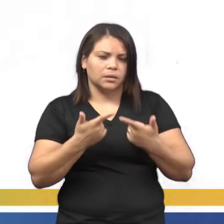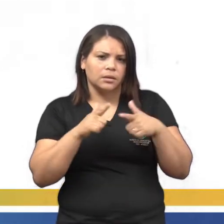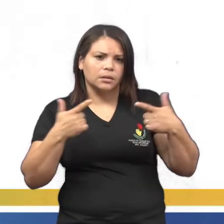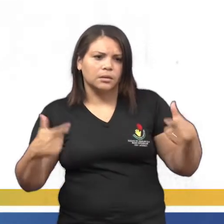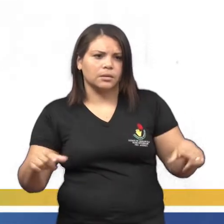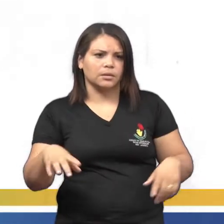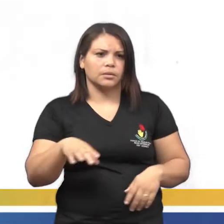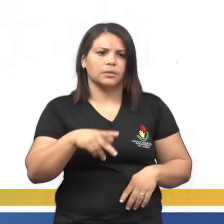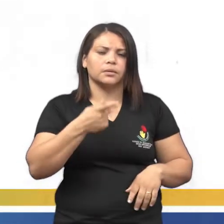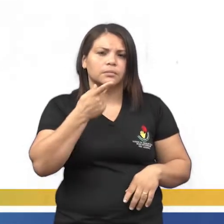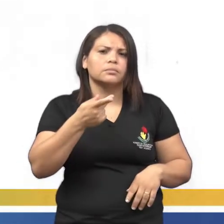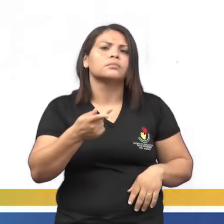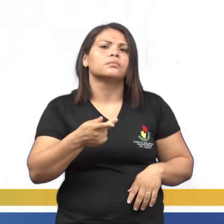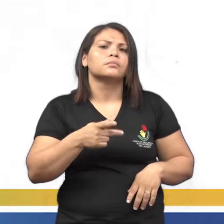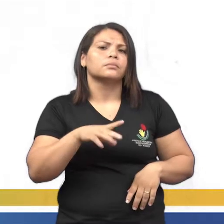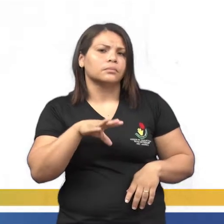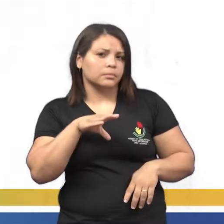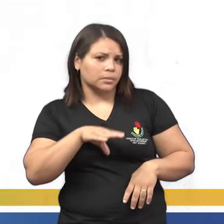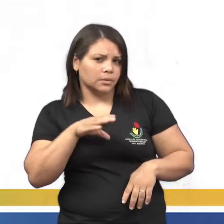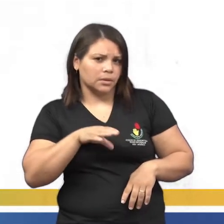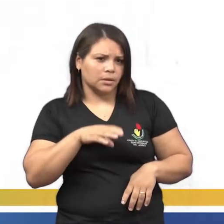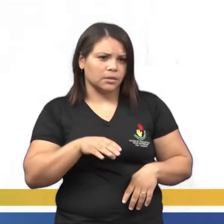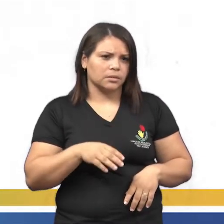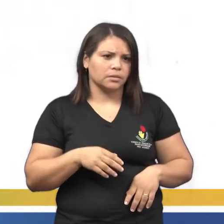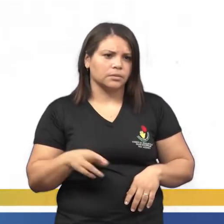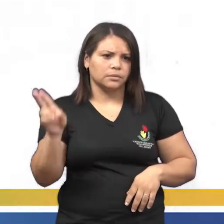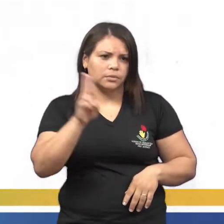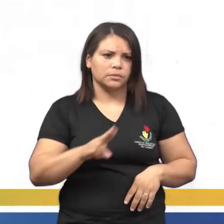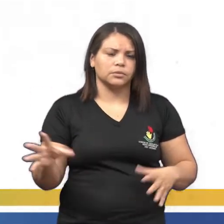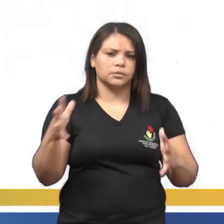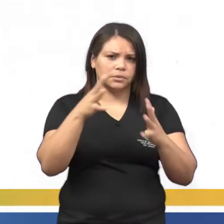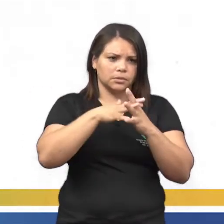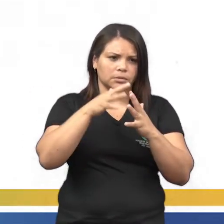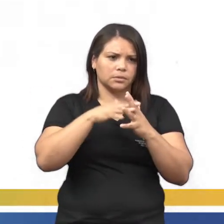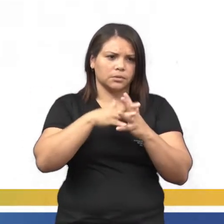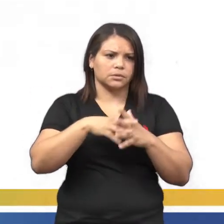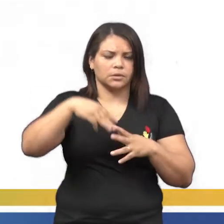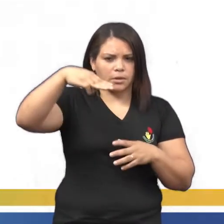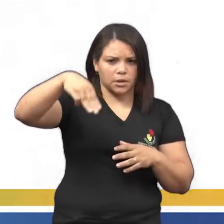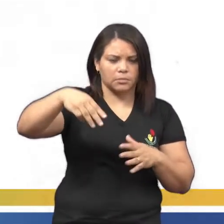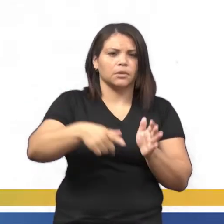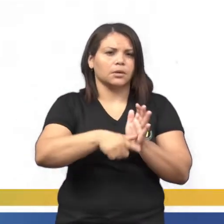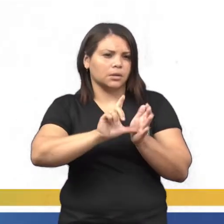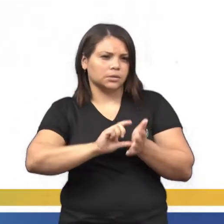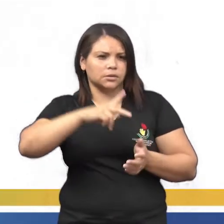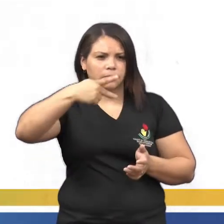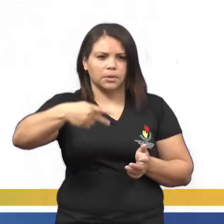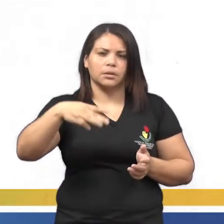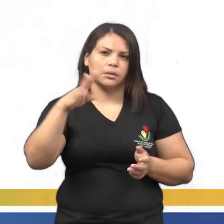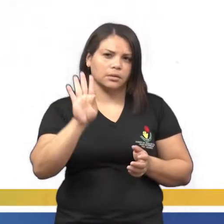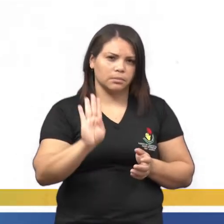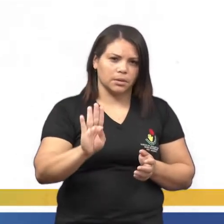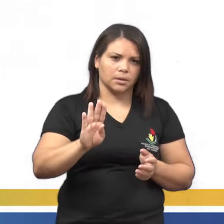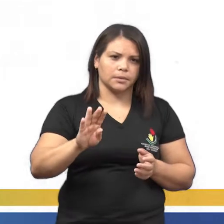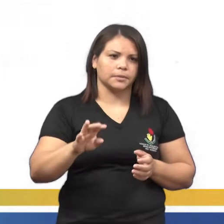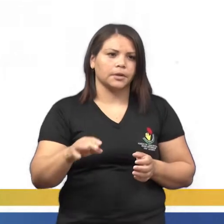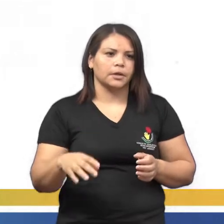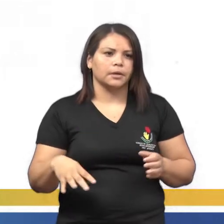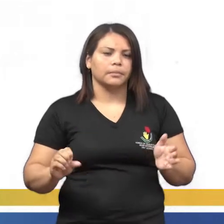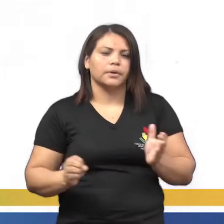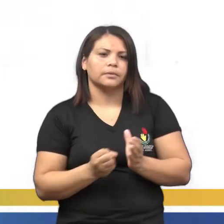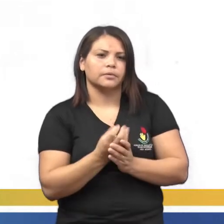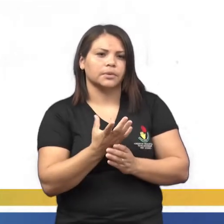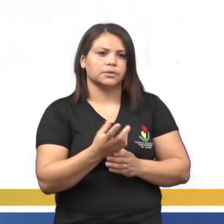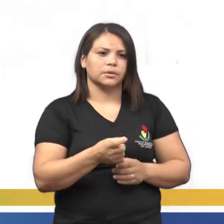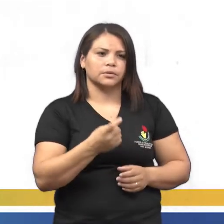que é a nossa língua, definem o uso da consoante M antes das consoantes P e B para a